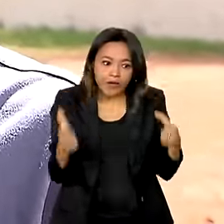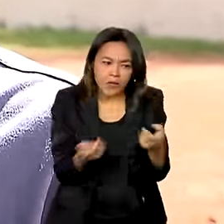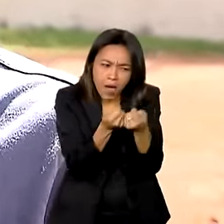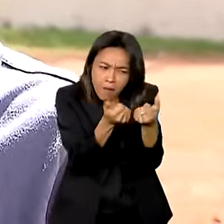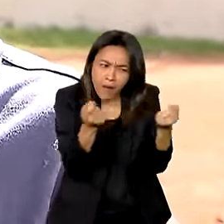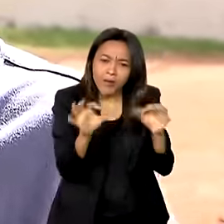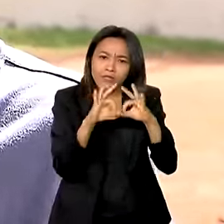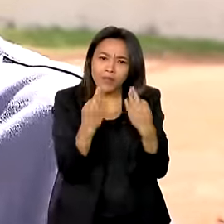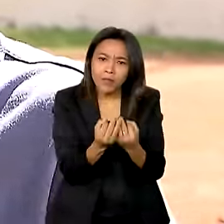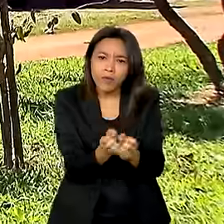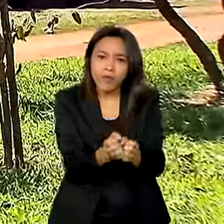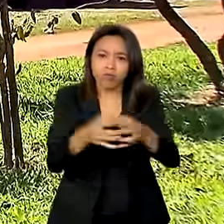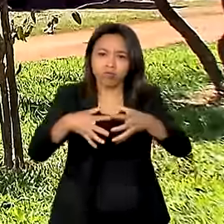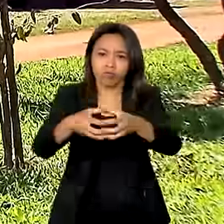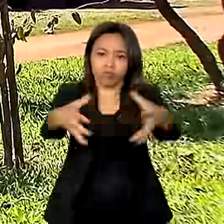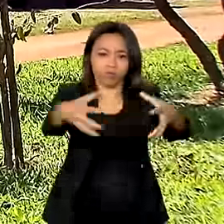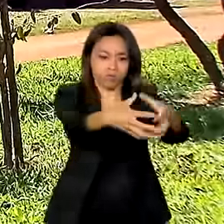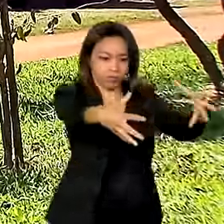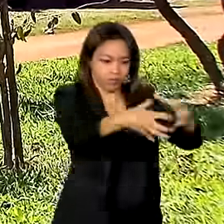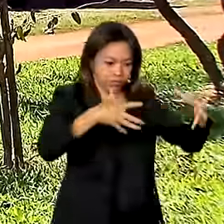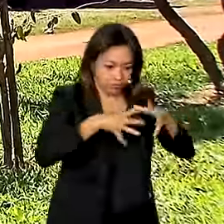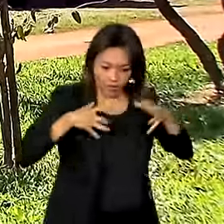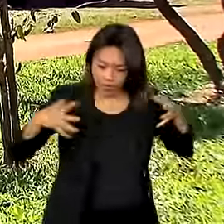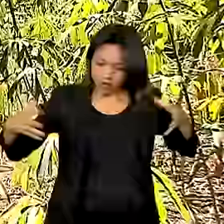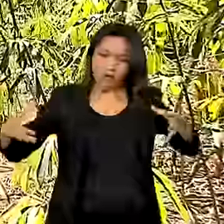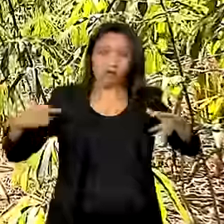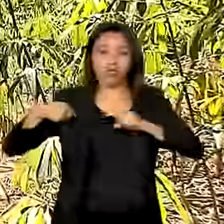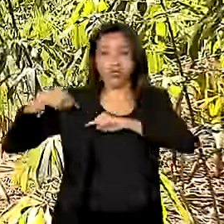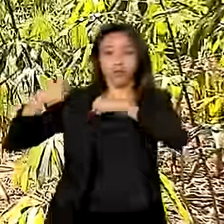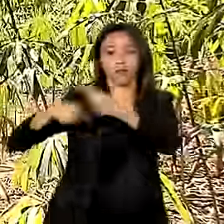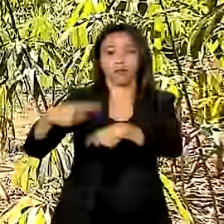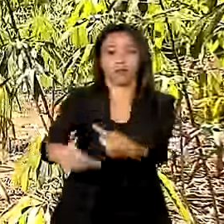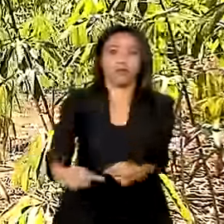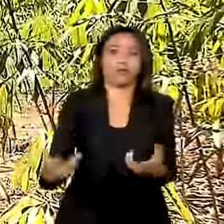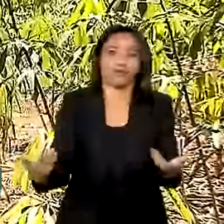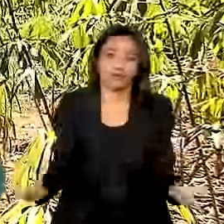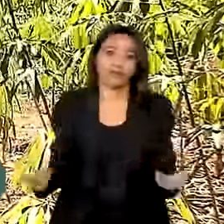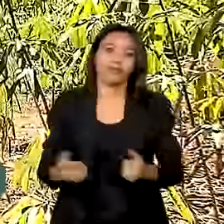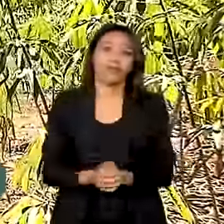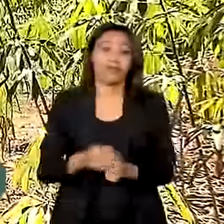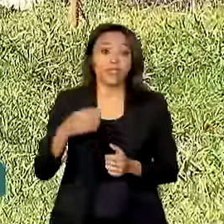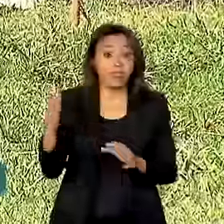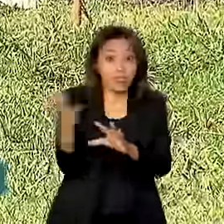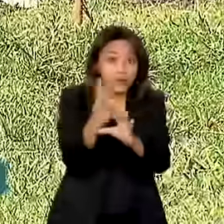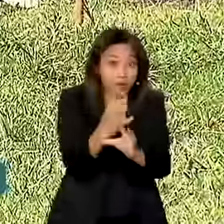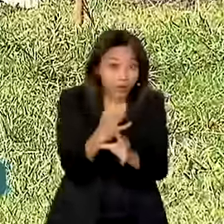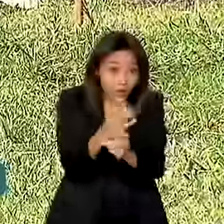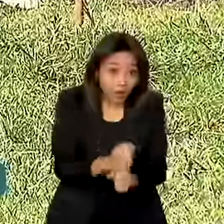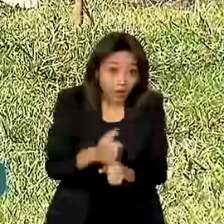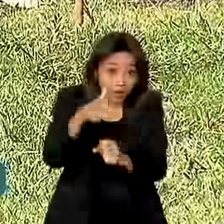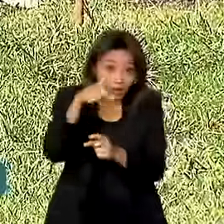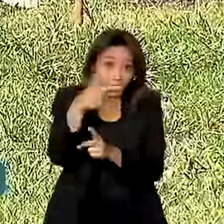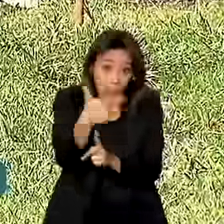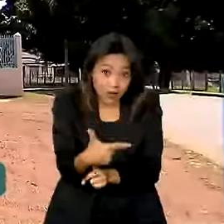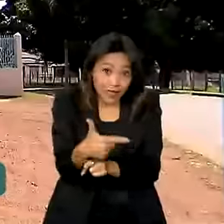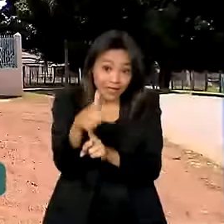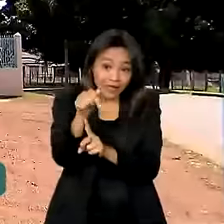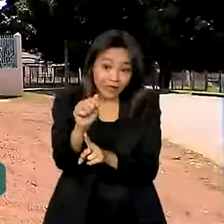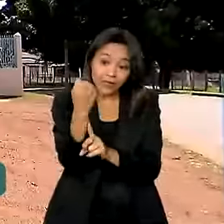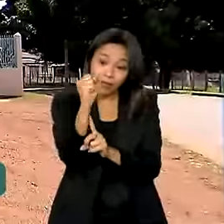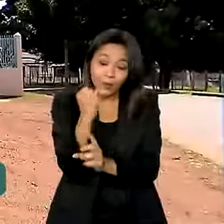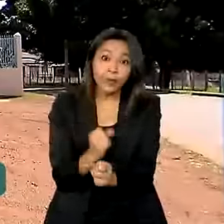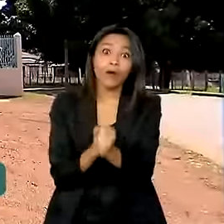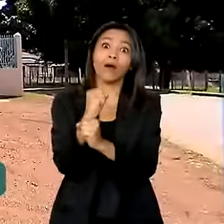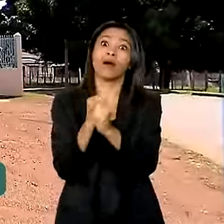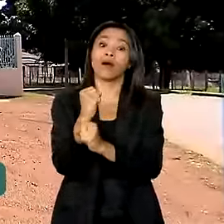e que vai só multiplicando o número de descendentes. E tem 278 anos, então não é pouco, então é muitos anos